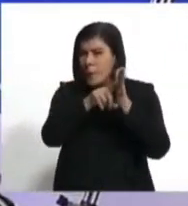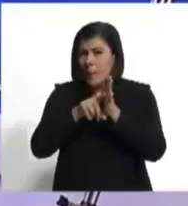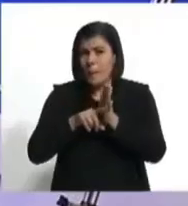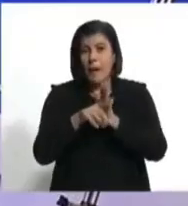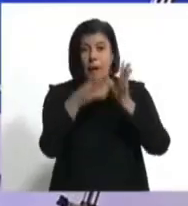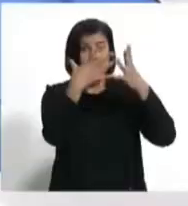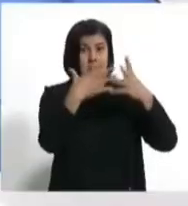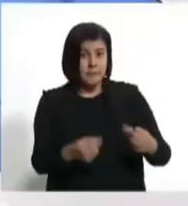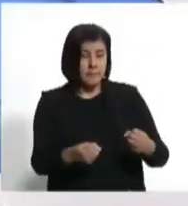conivente com esse tipo de prática.